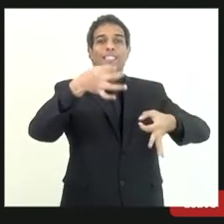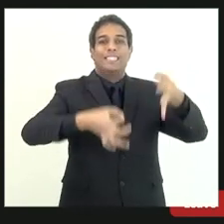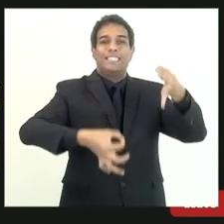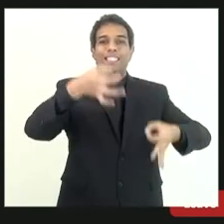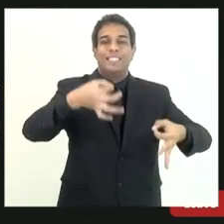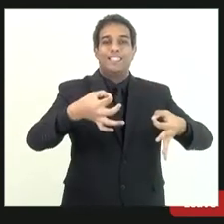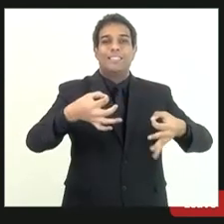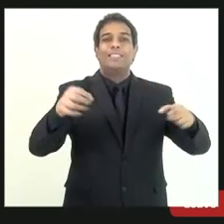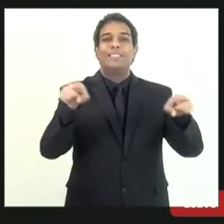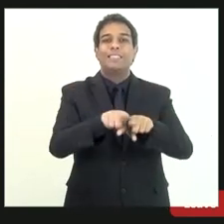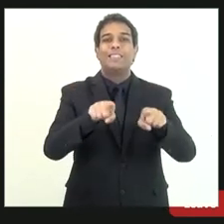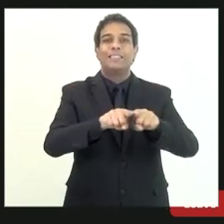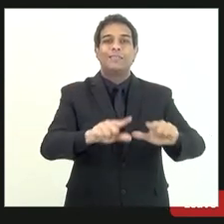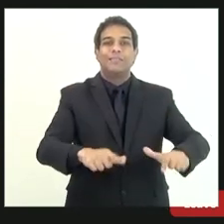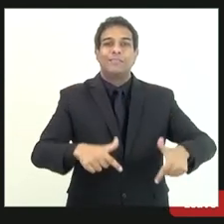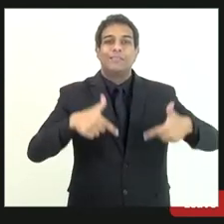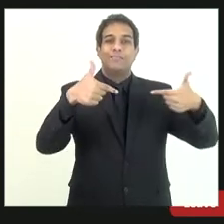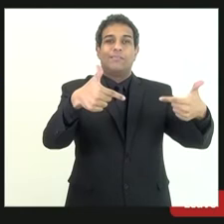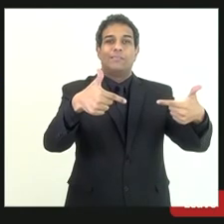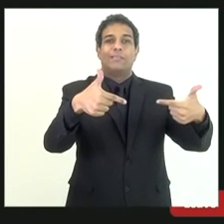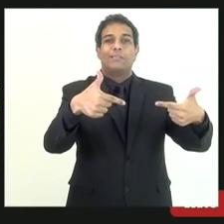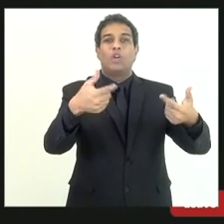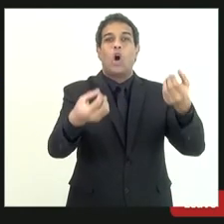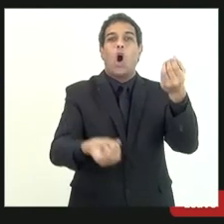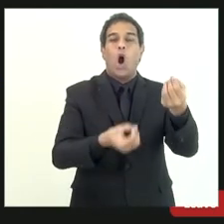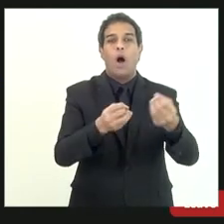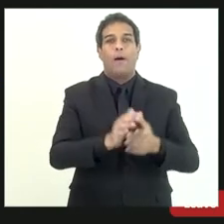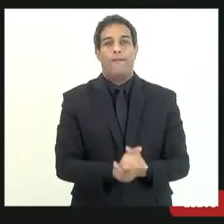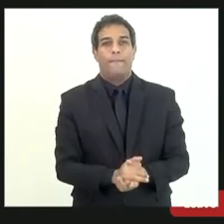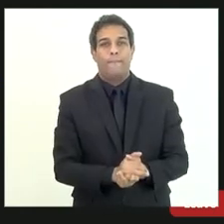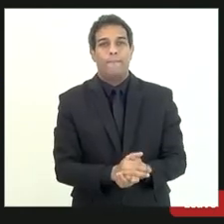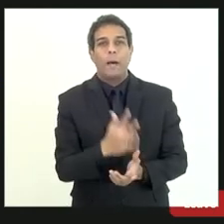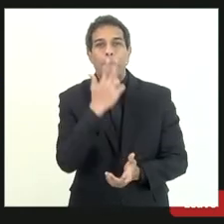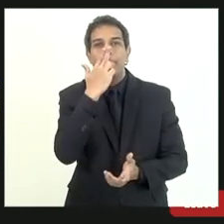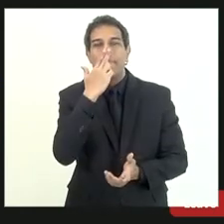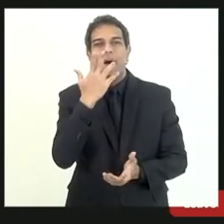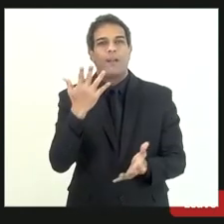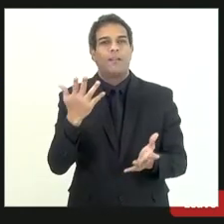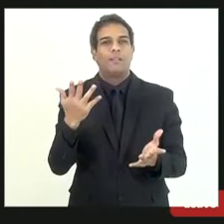a efetiva higienização do estoque